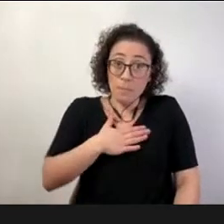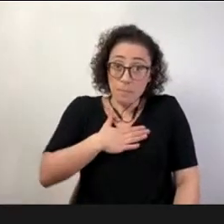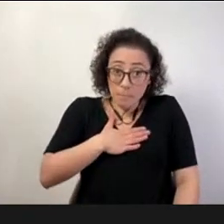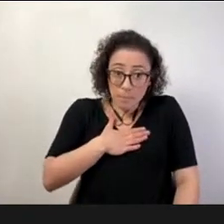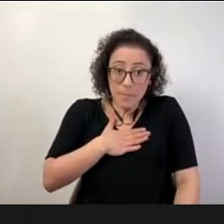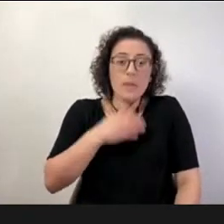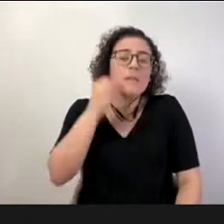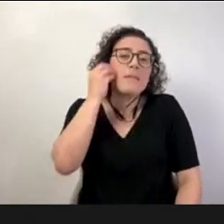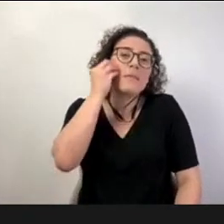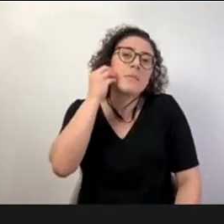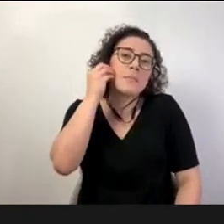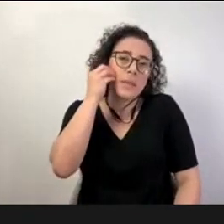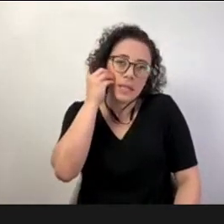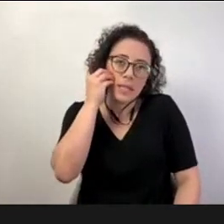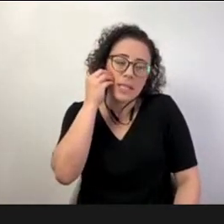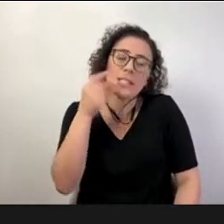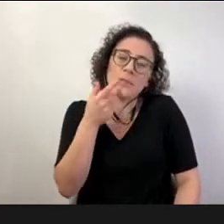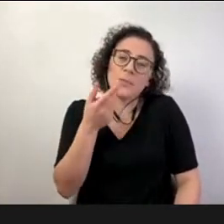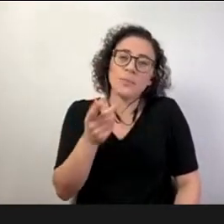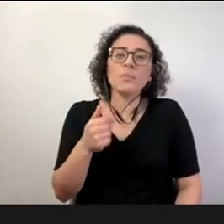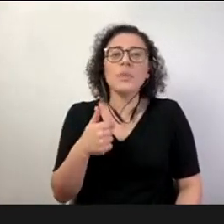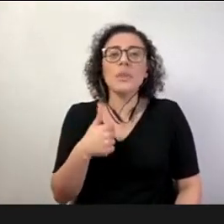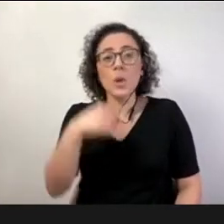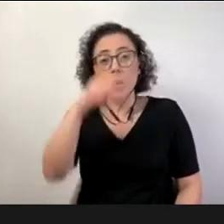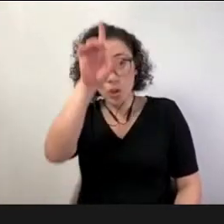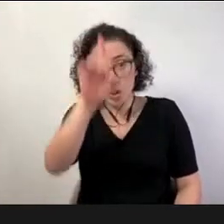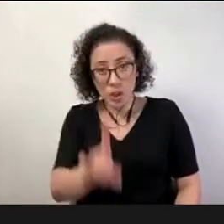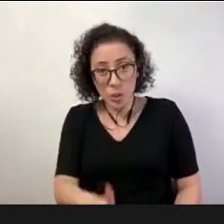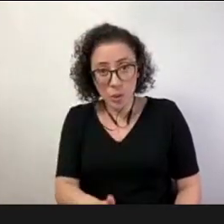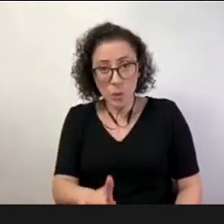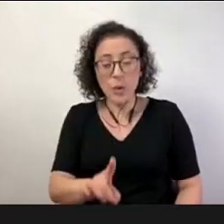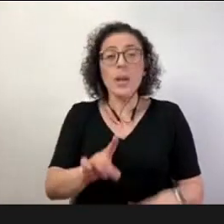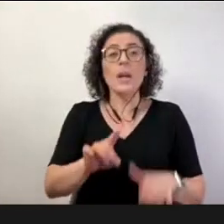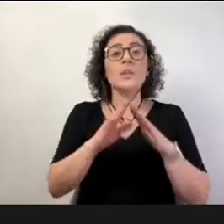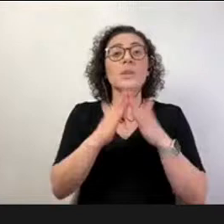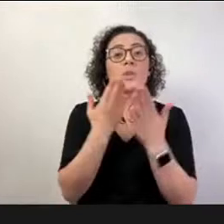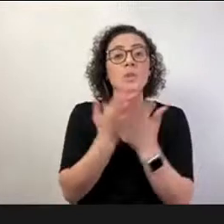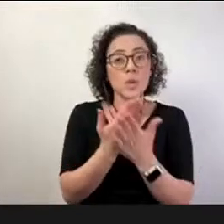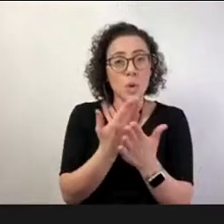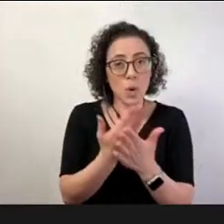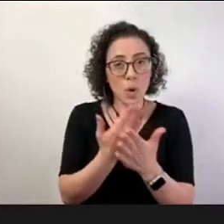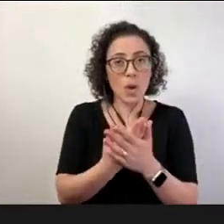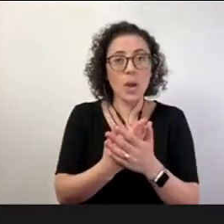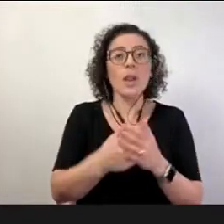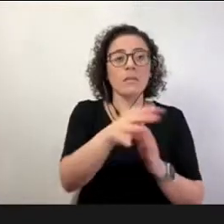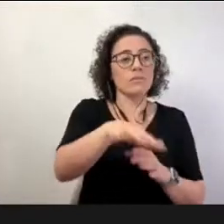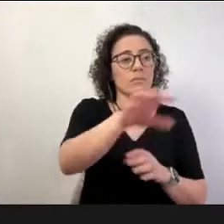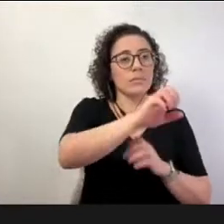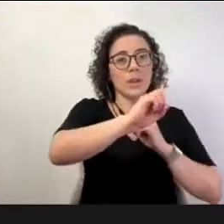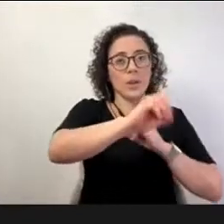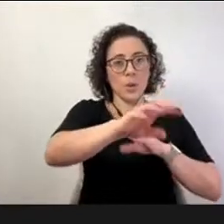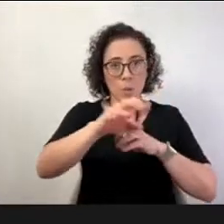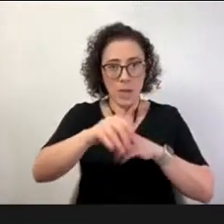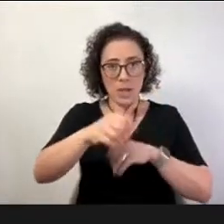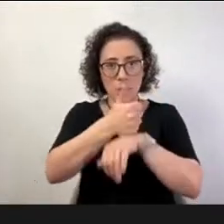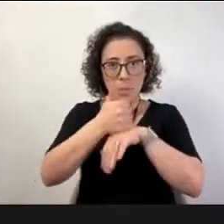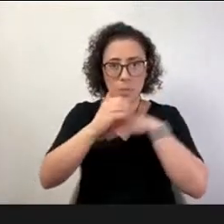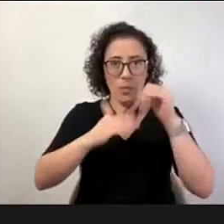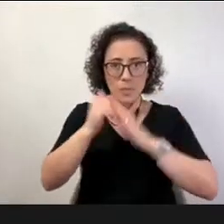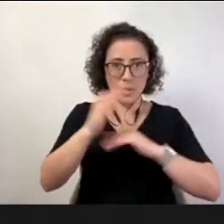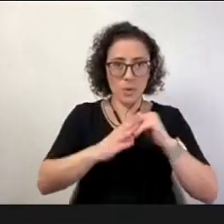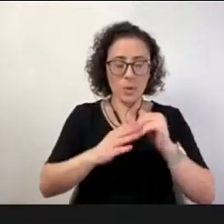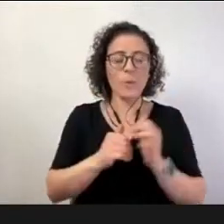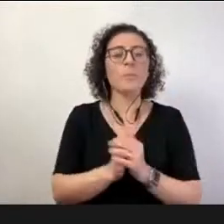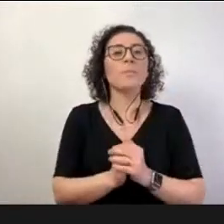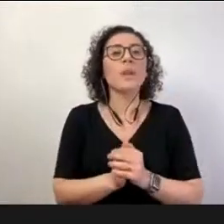eu já coloquei como diretora de escola de educação profissional reportar aqui também para a formação continuada que é o nosso